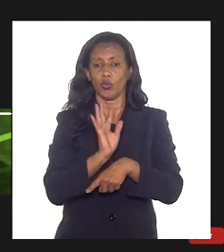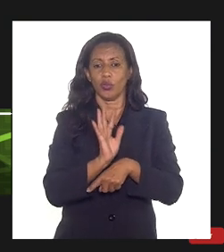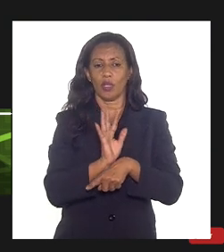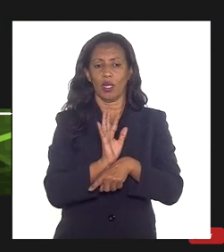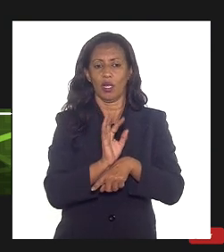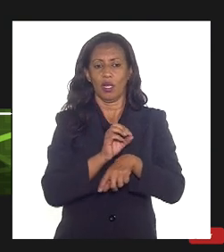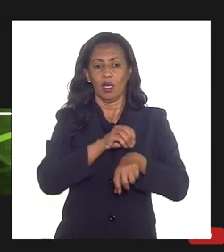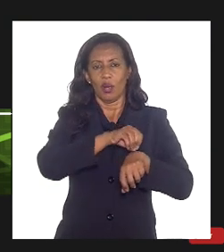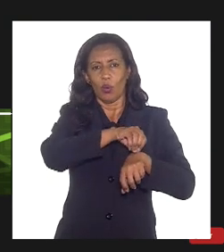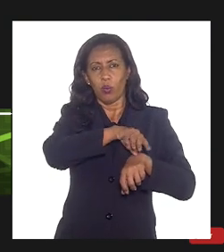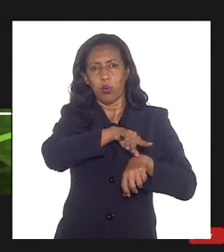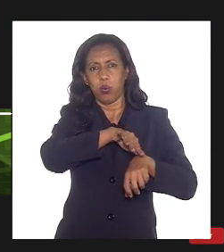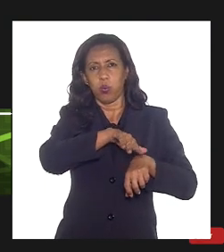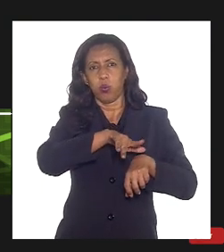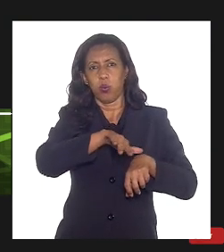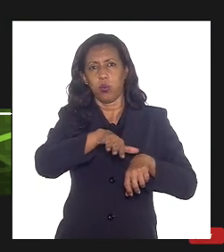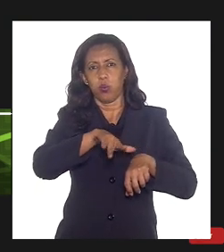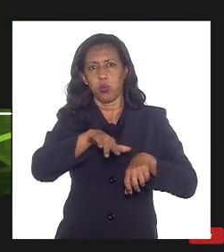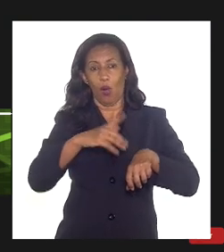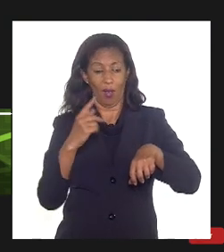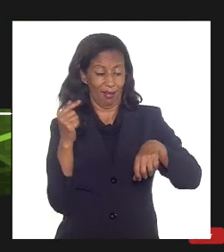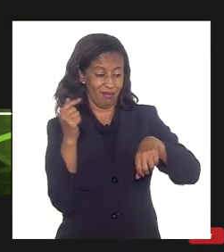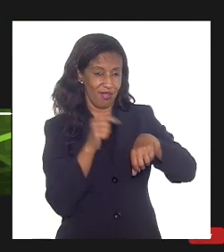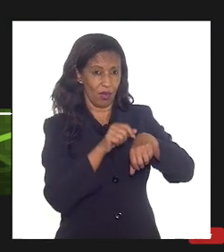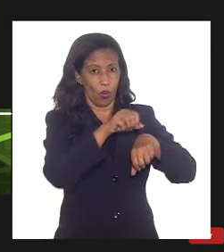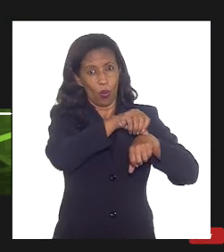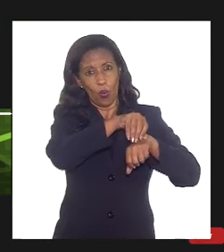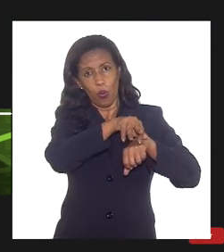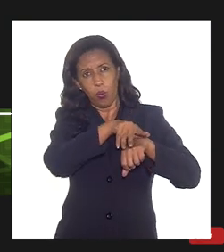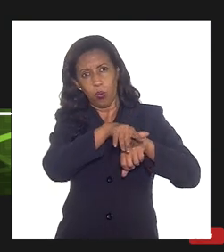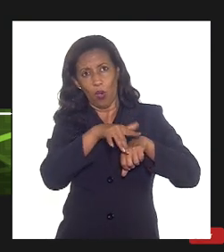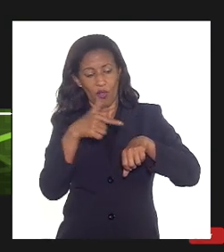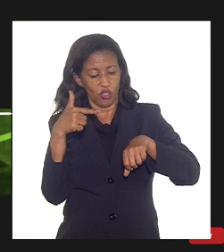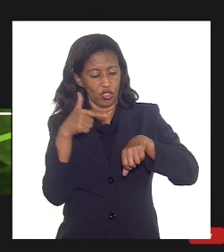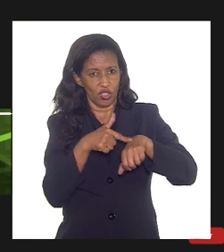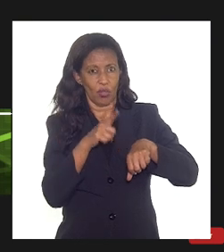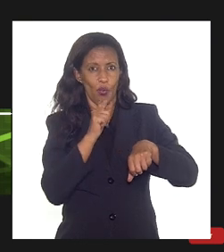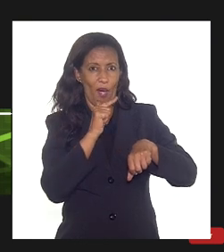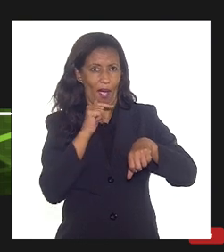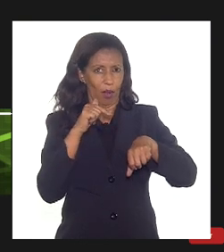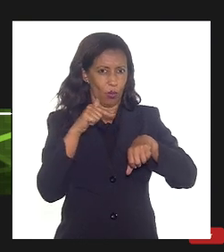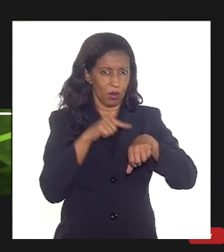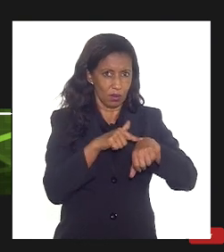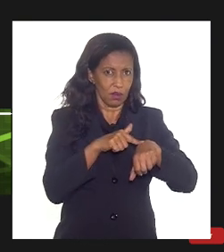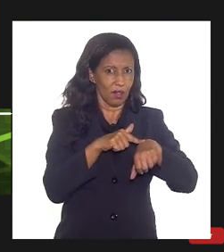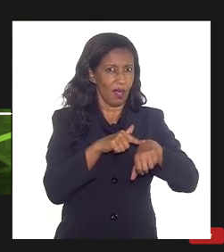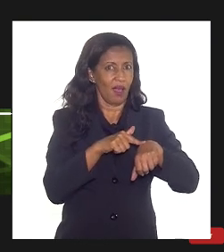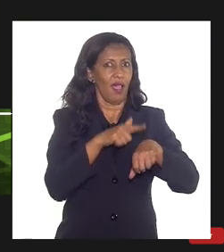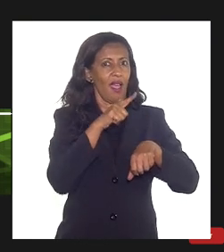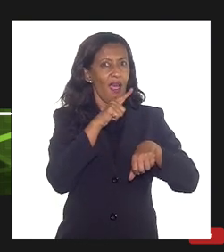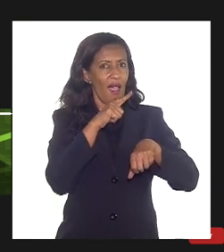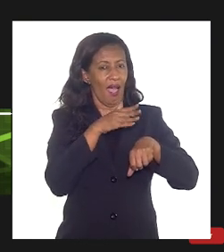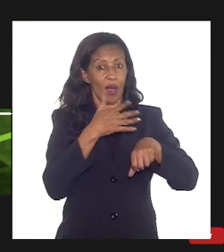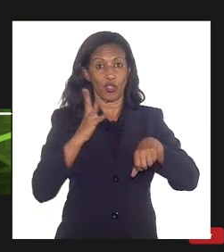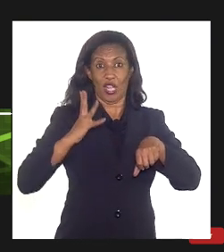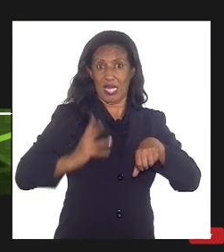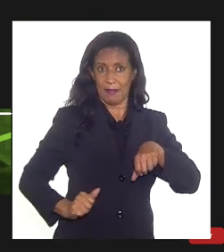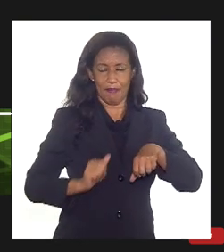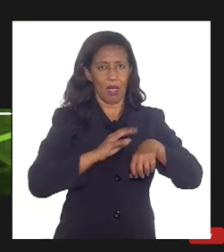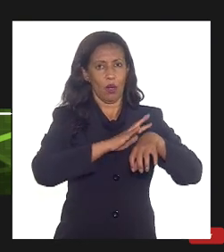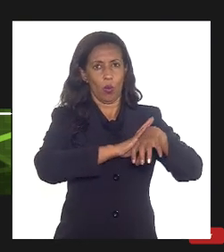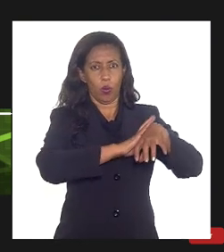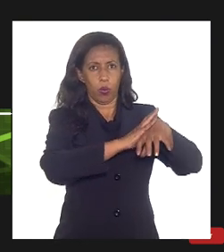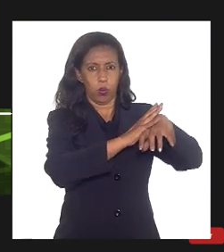o óleo que está dentro do poro da rocha ou seja eu injeto água então essa água já dá uma uma varrida uma lavada